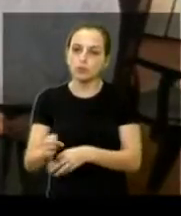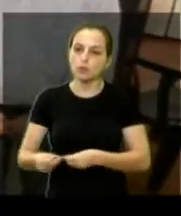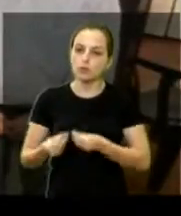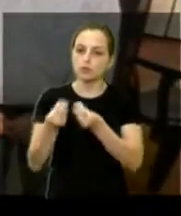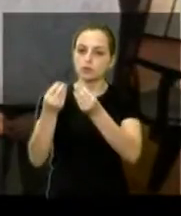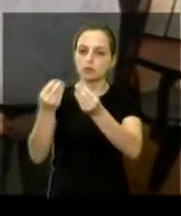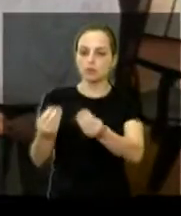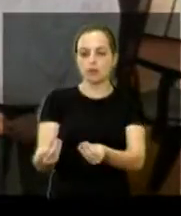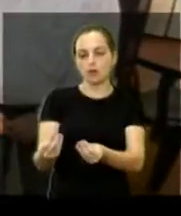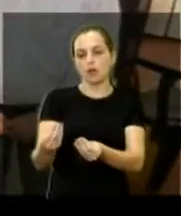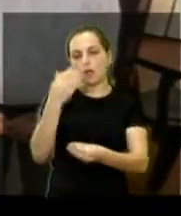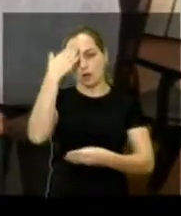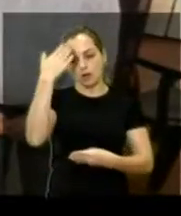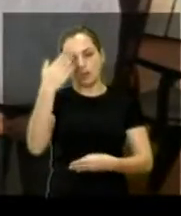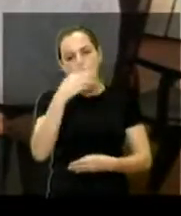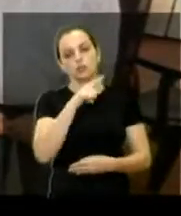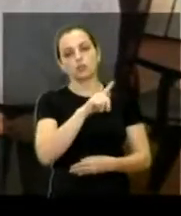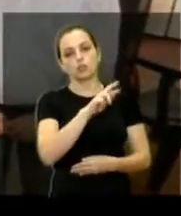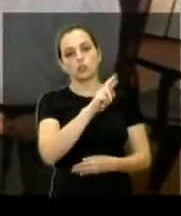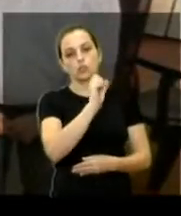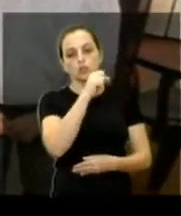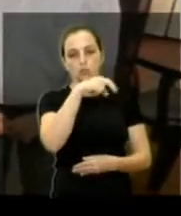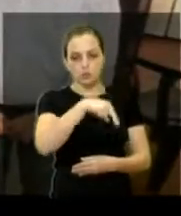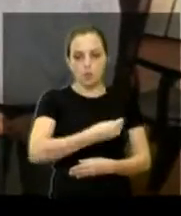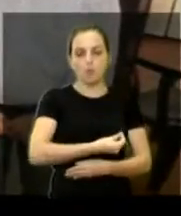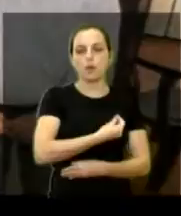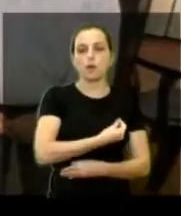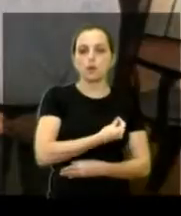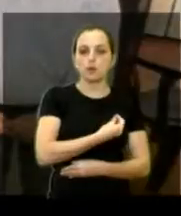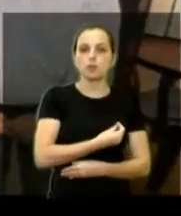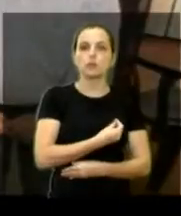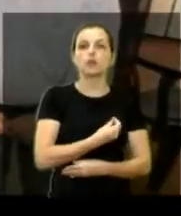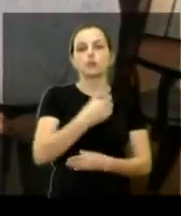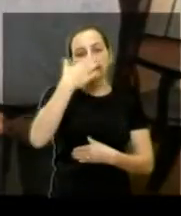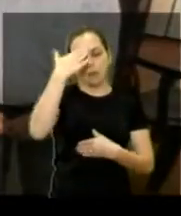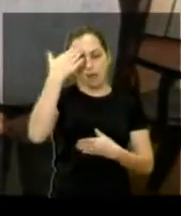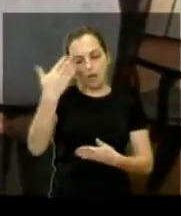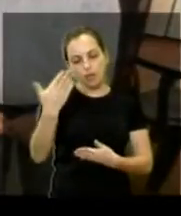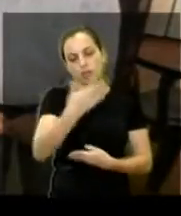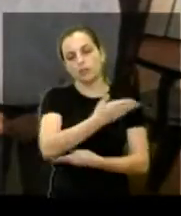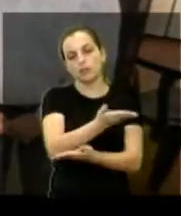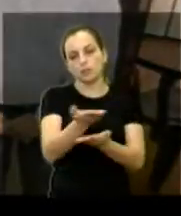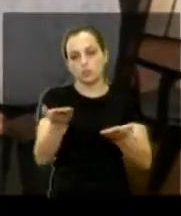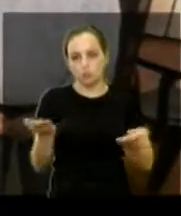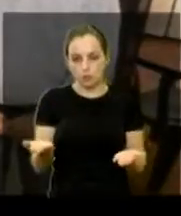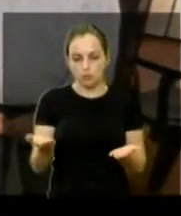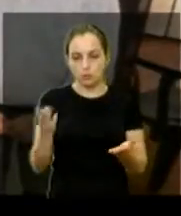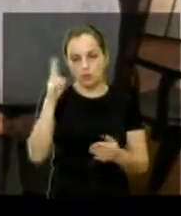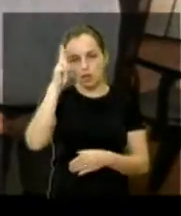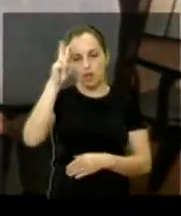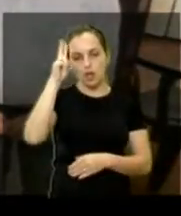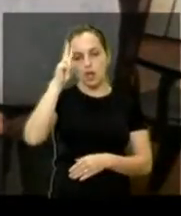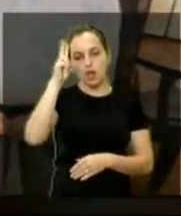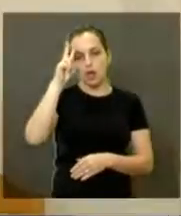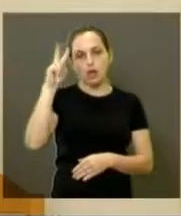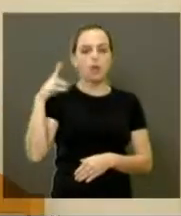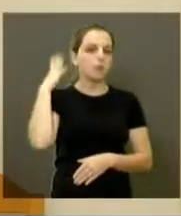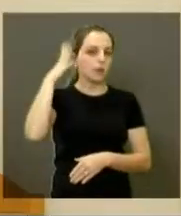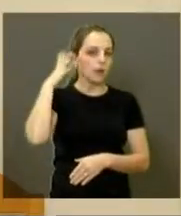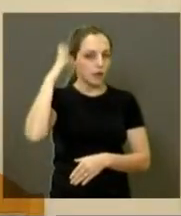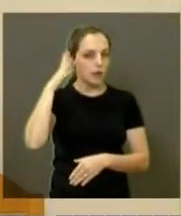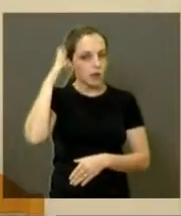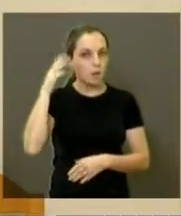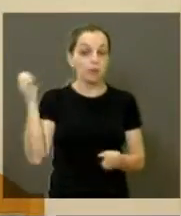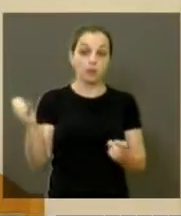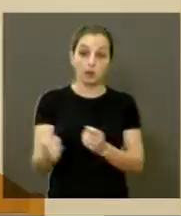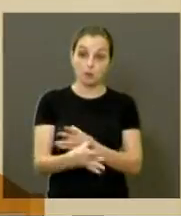agradeço, Gerso, pela presença também, a ZI agradece a todos vocês, e lembra também que a campanha, apesar de